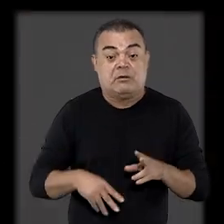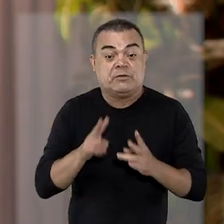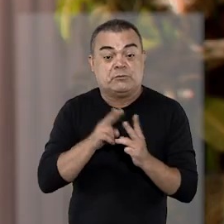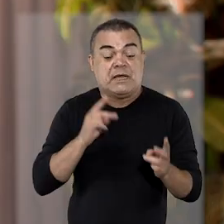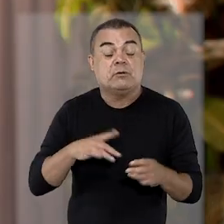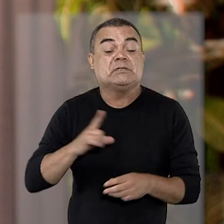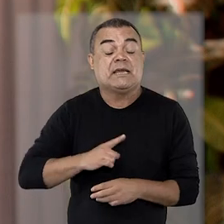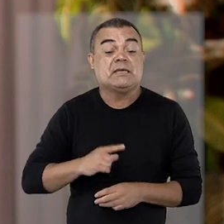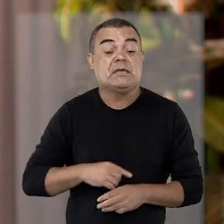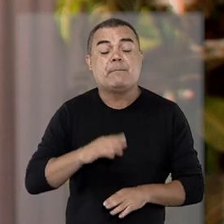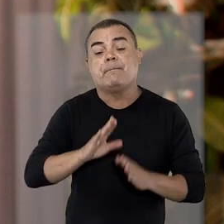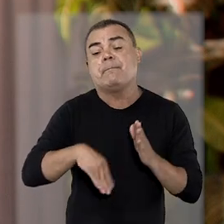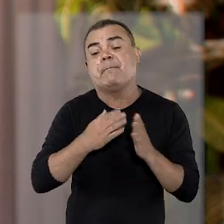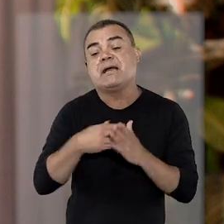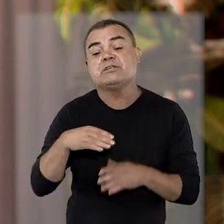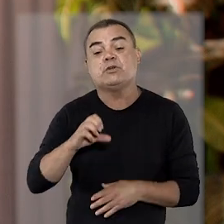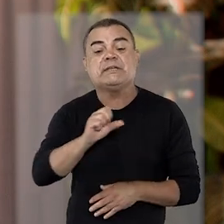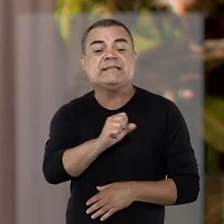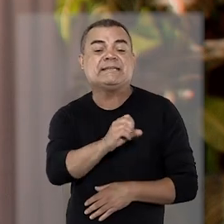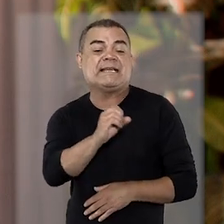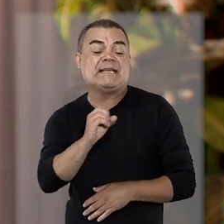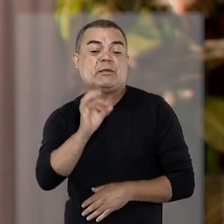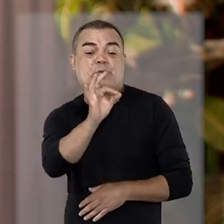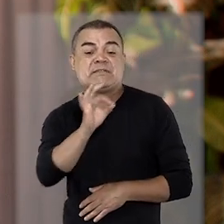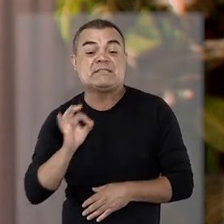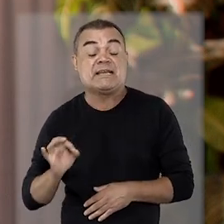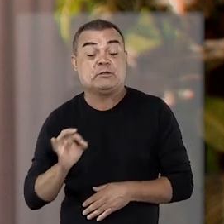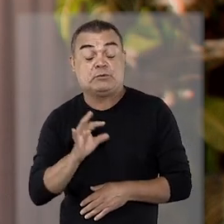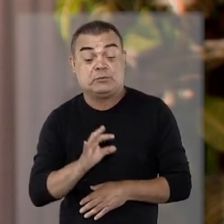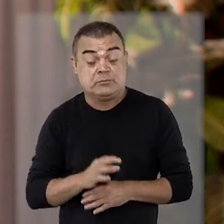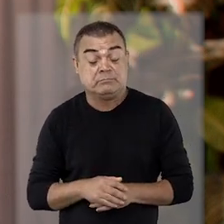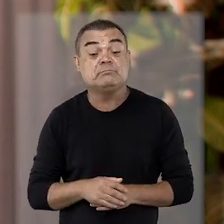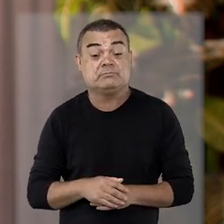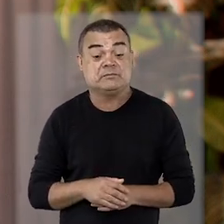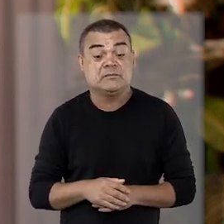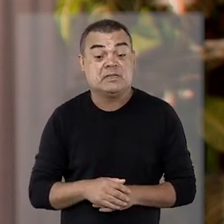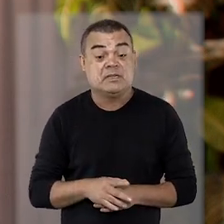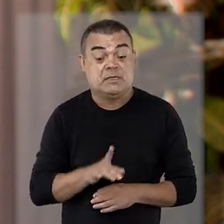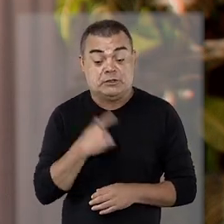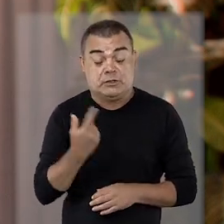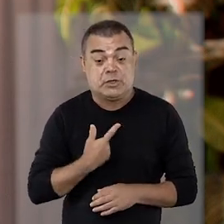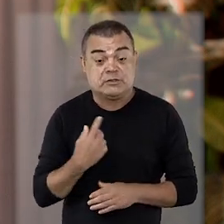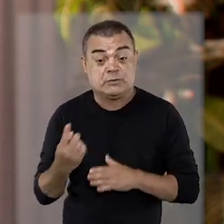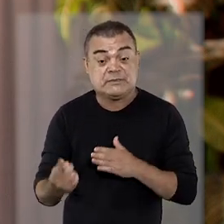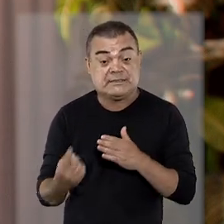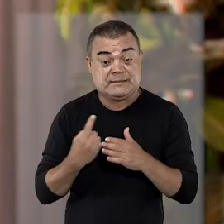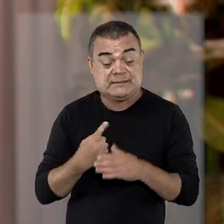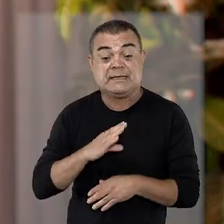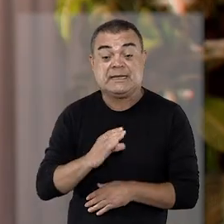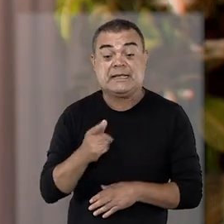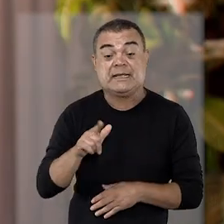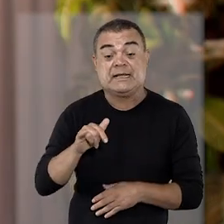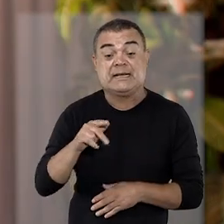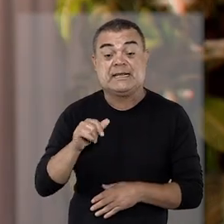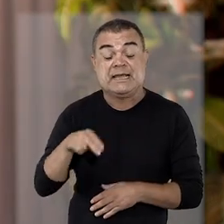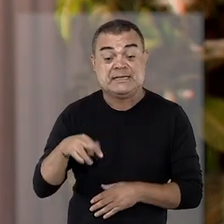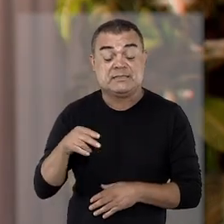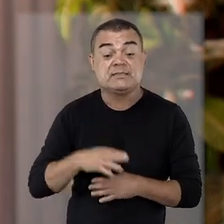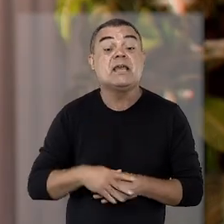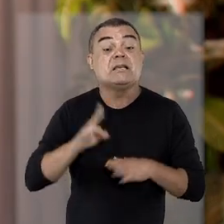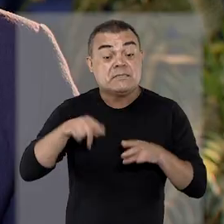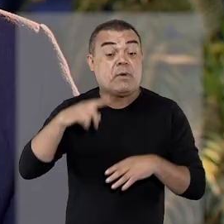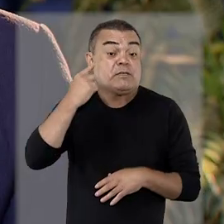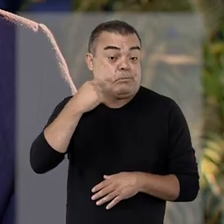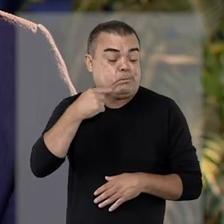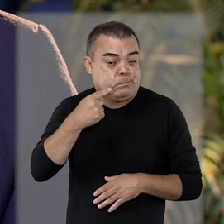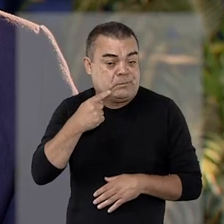O balcão virtual hoje tem mais de 80%, 80% de nossos clientes são advogados.